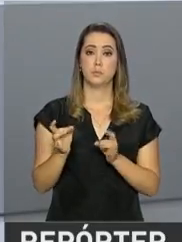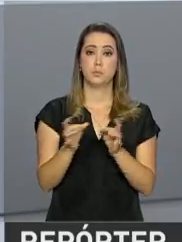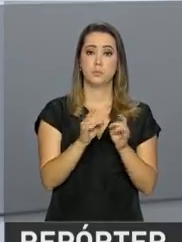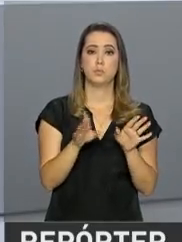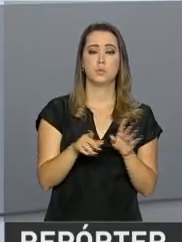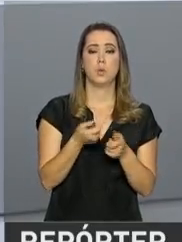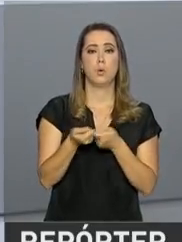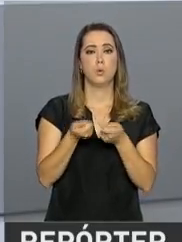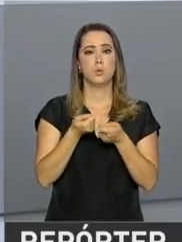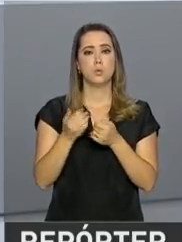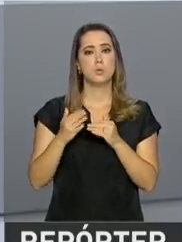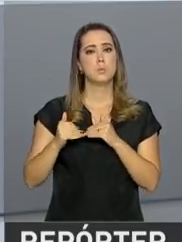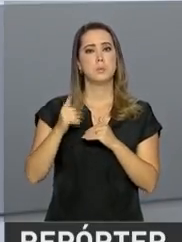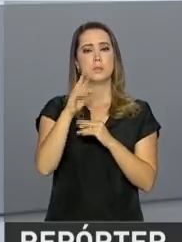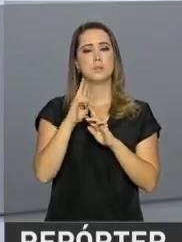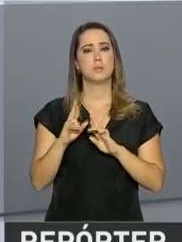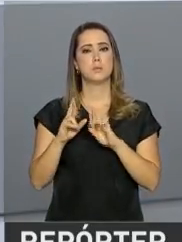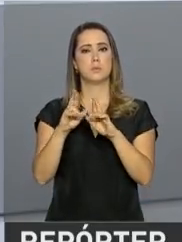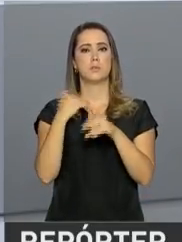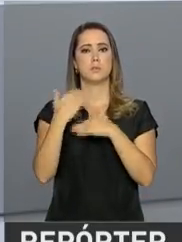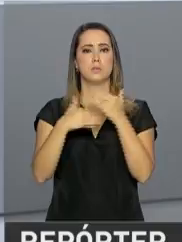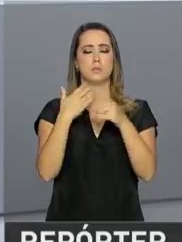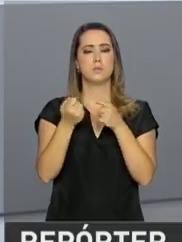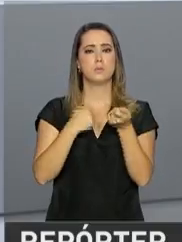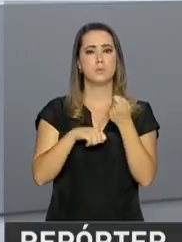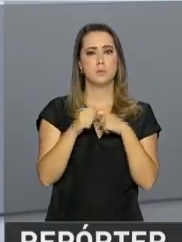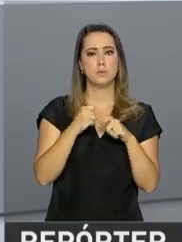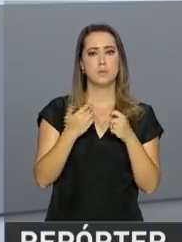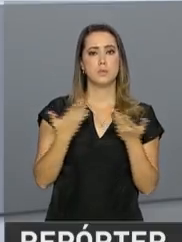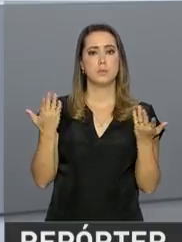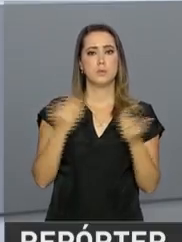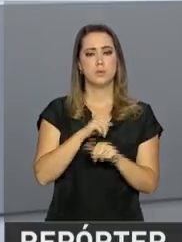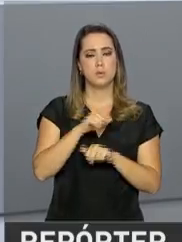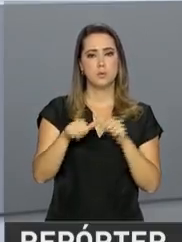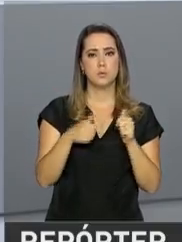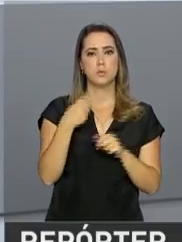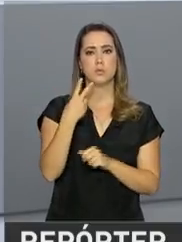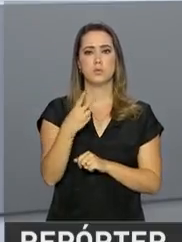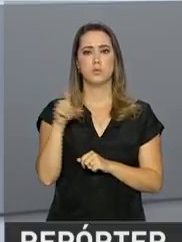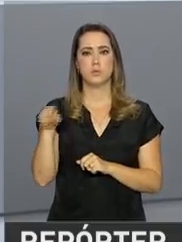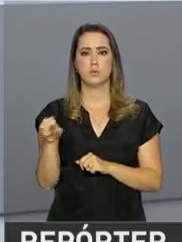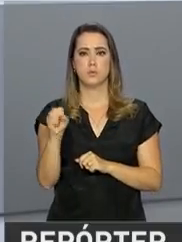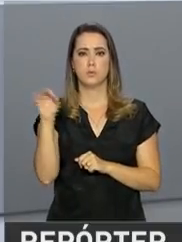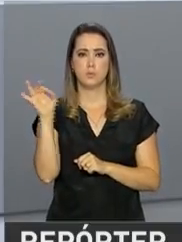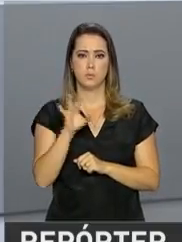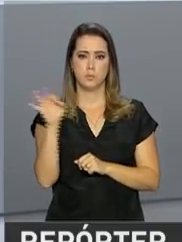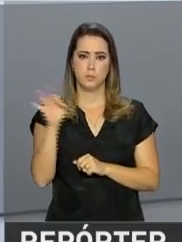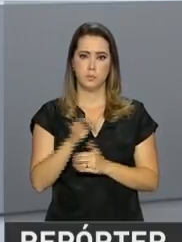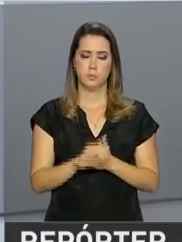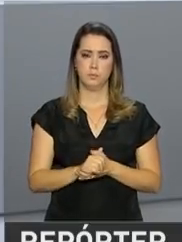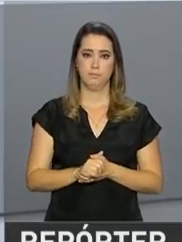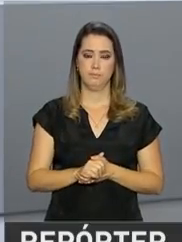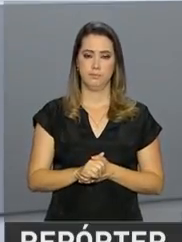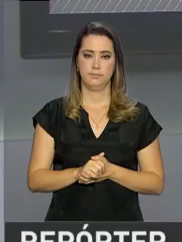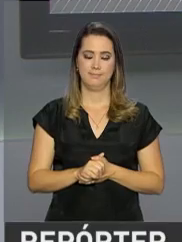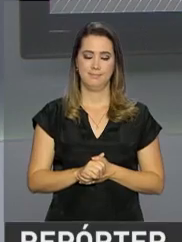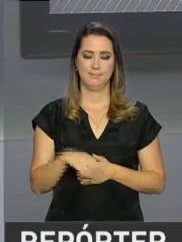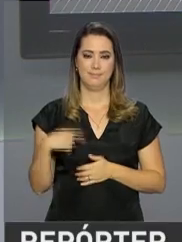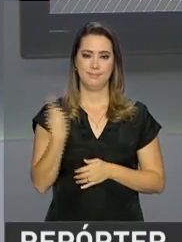fez um ajuste ainda na expectativa de crescimento da economia, que passou para 2,80%.